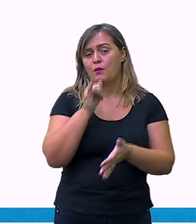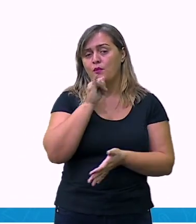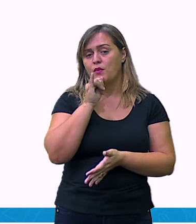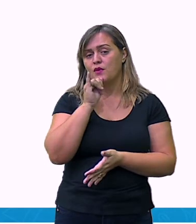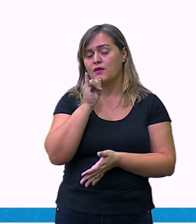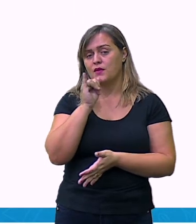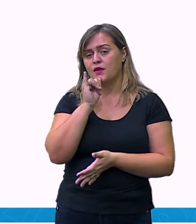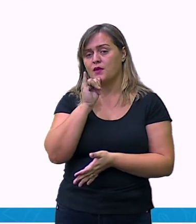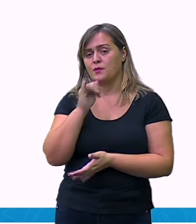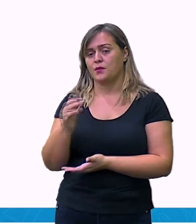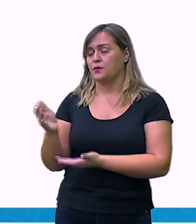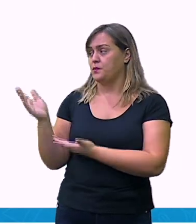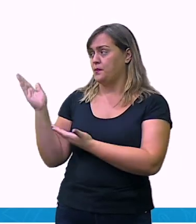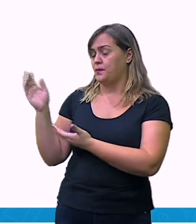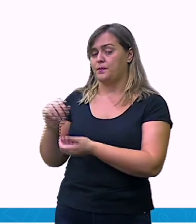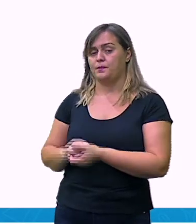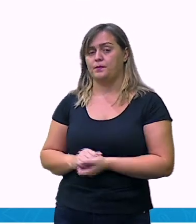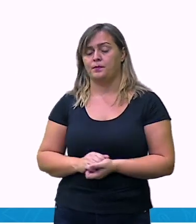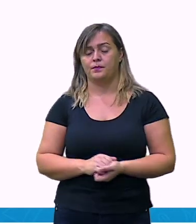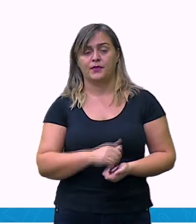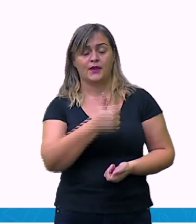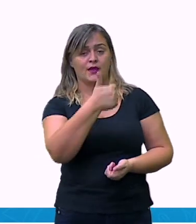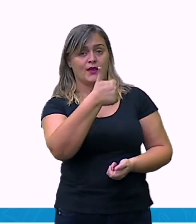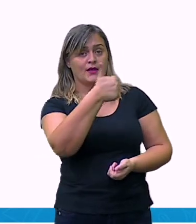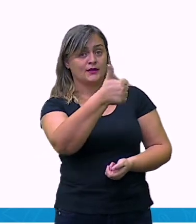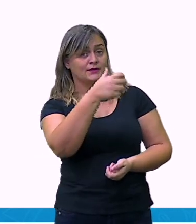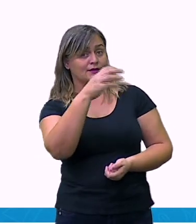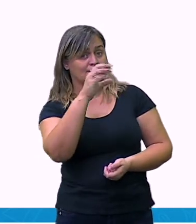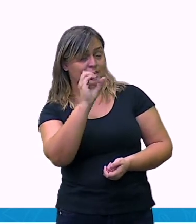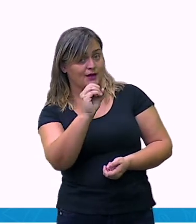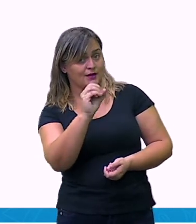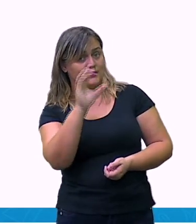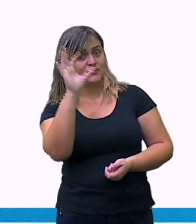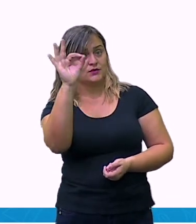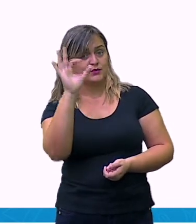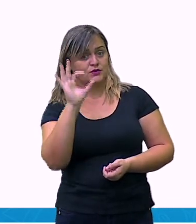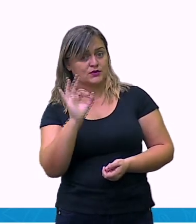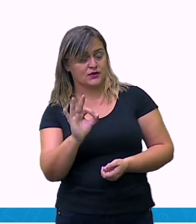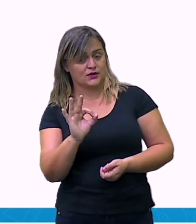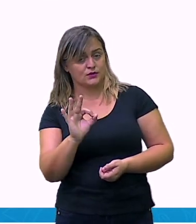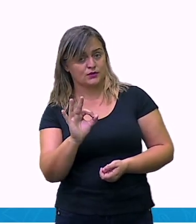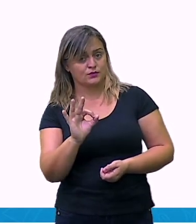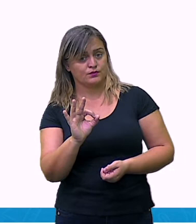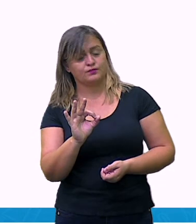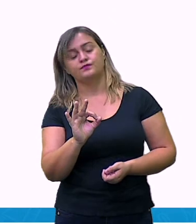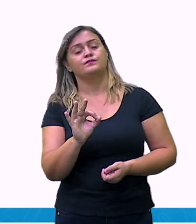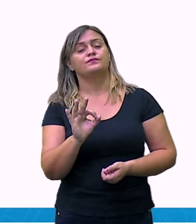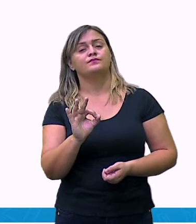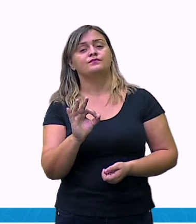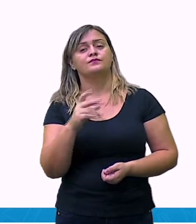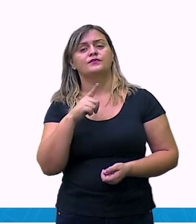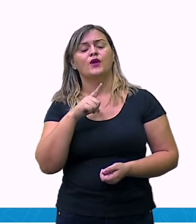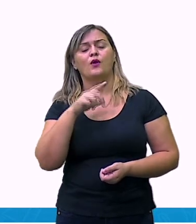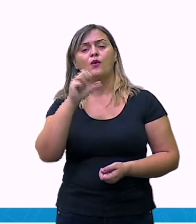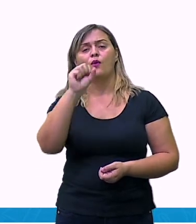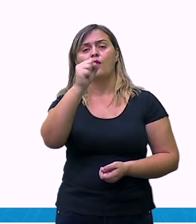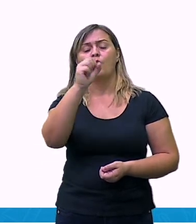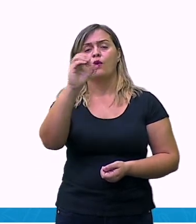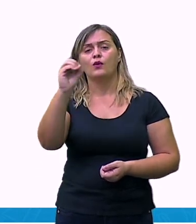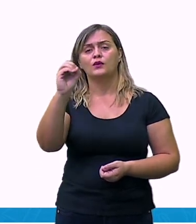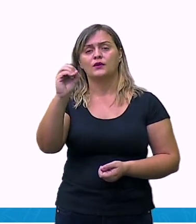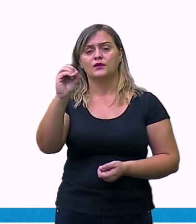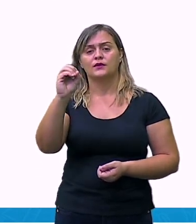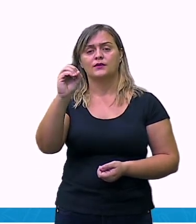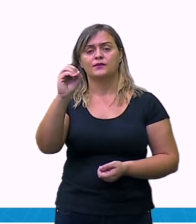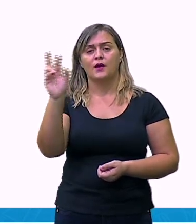por cento de oitenta. Como eu farei essa operação? Primeira coisa, eu vou colocar a